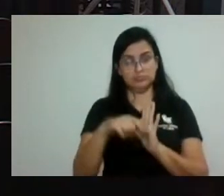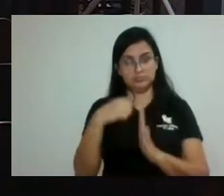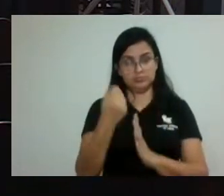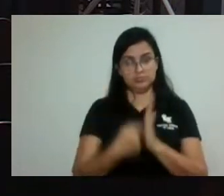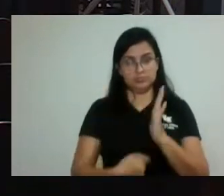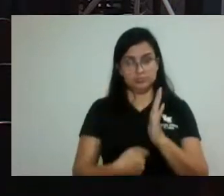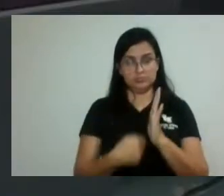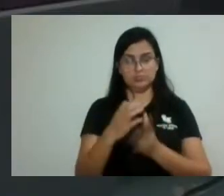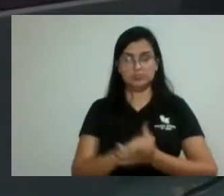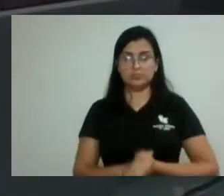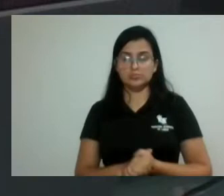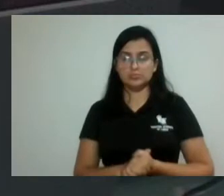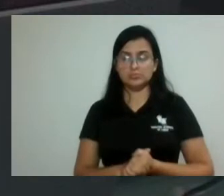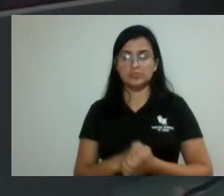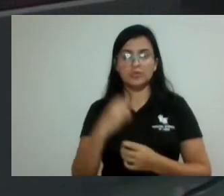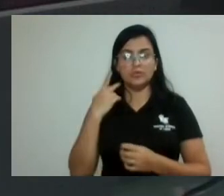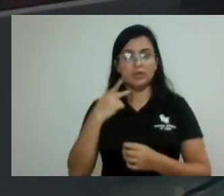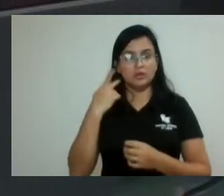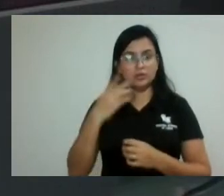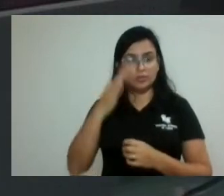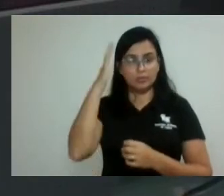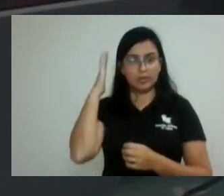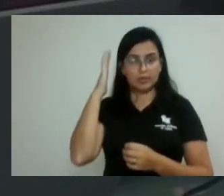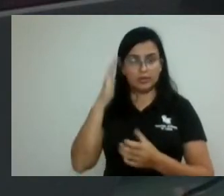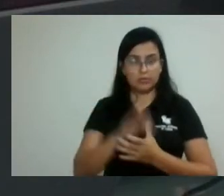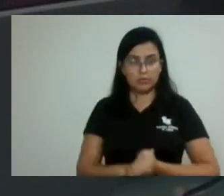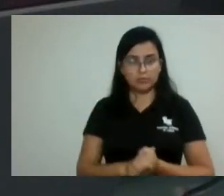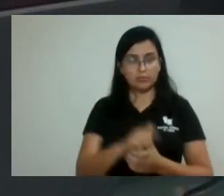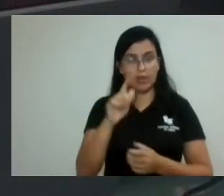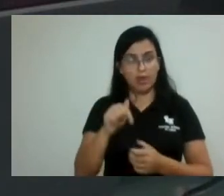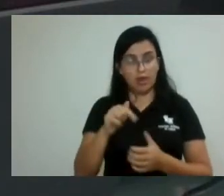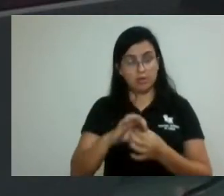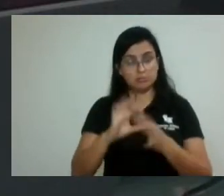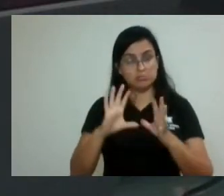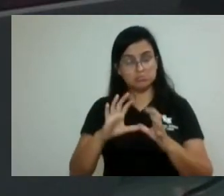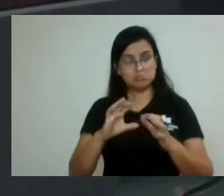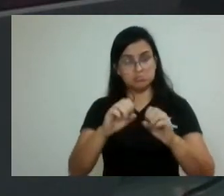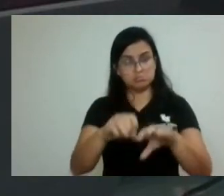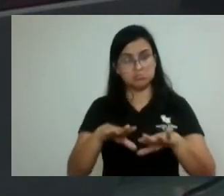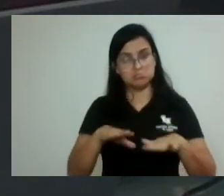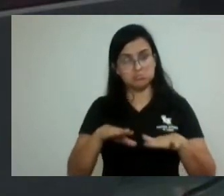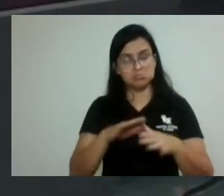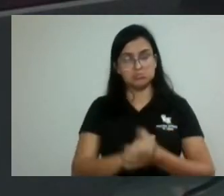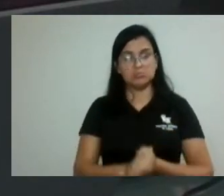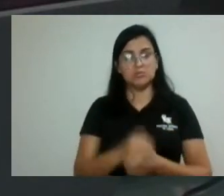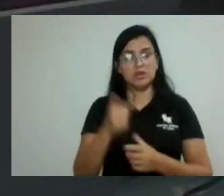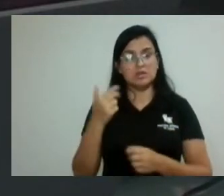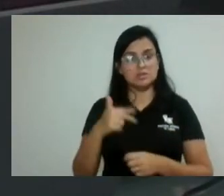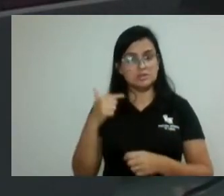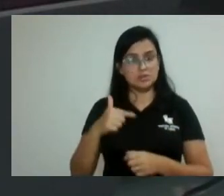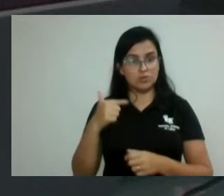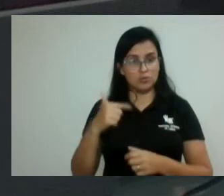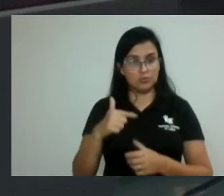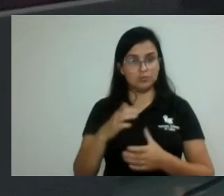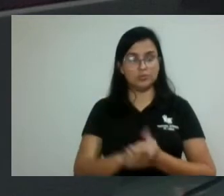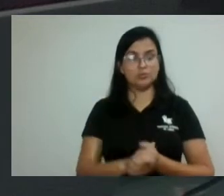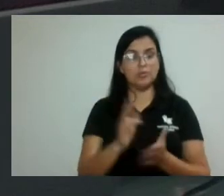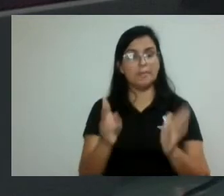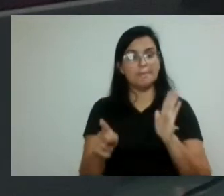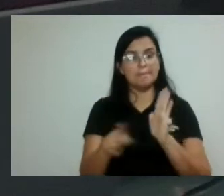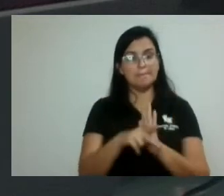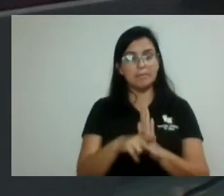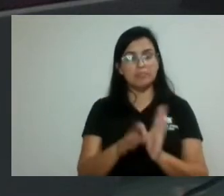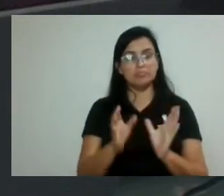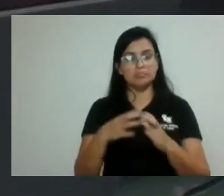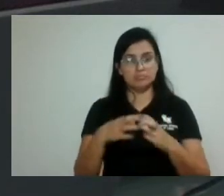Vereador Pardal, tratamento de matéria legal e constitucional, liberando para o plenário. Segundo membro da comissão de legislação, vereador Nilton Militão, legal e constitucional também a